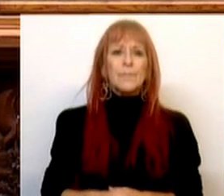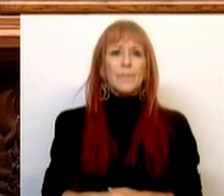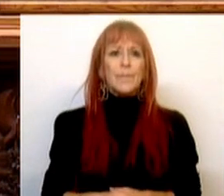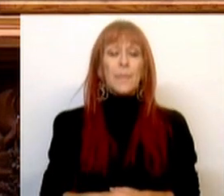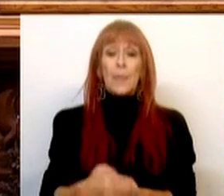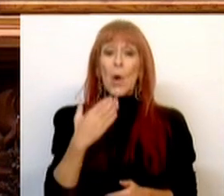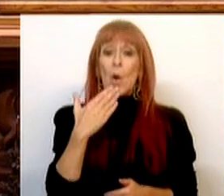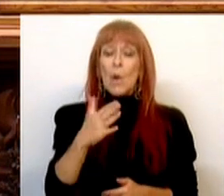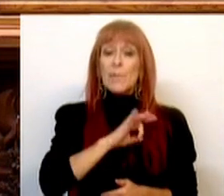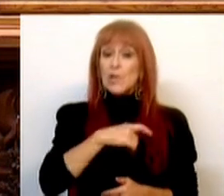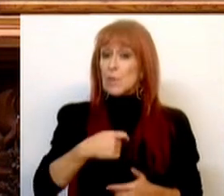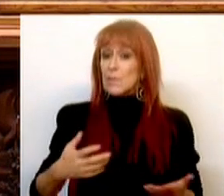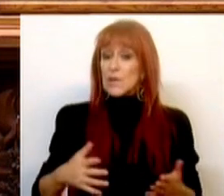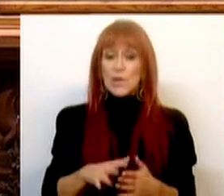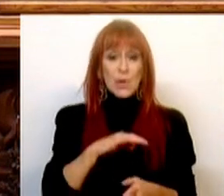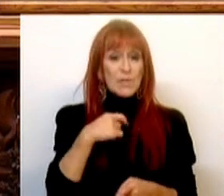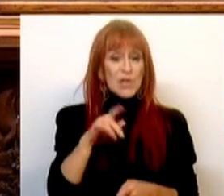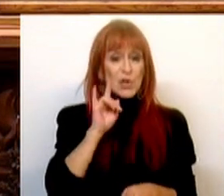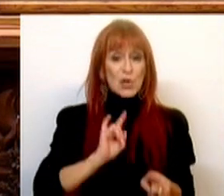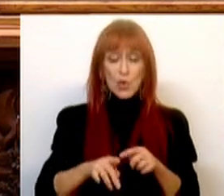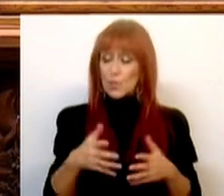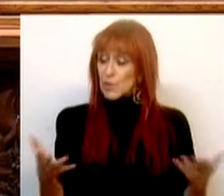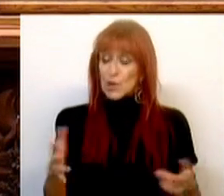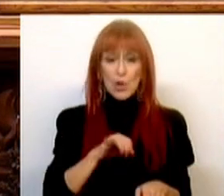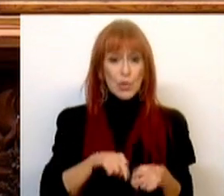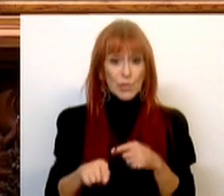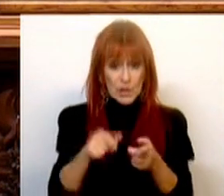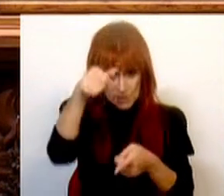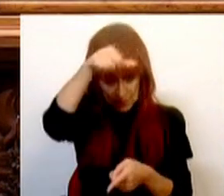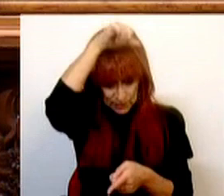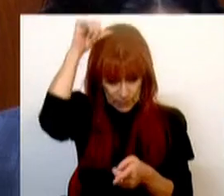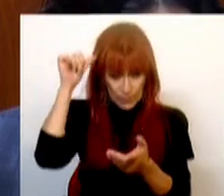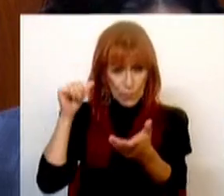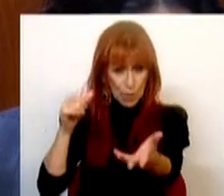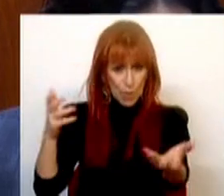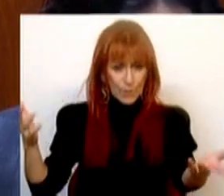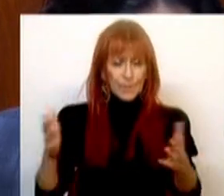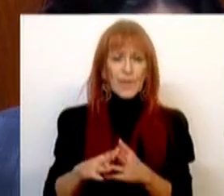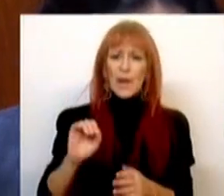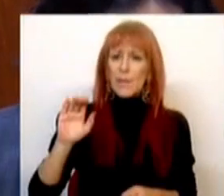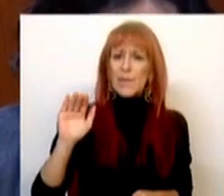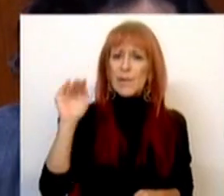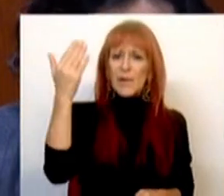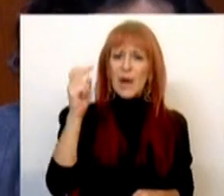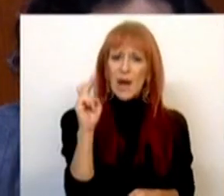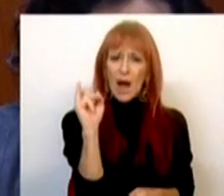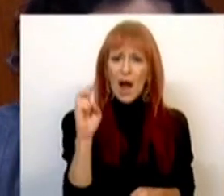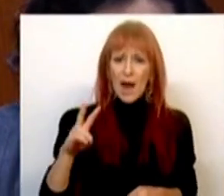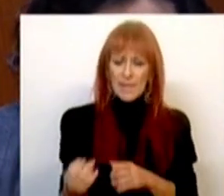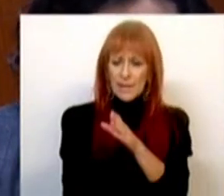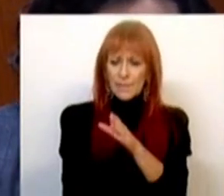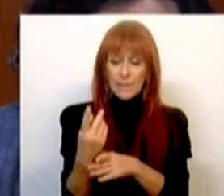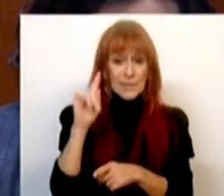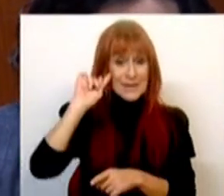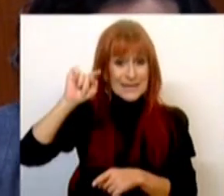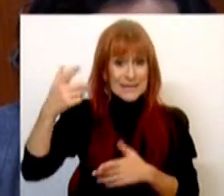Muito obrigada, Sr. Presidente, Sr. Presidente, Sras. Srs. Deputados, Sr. Deputado Pedro Filipe Soares. Primeiro, a AIMA foi constituída,